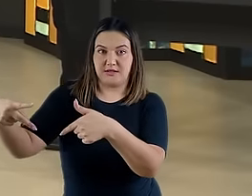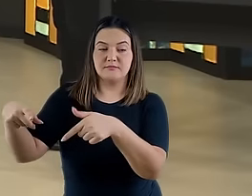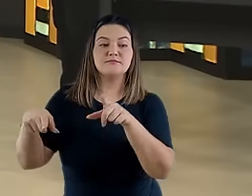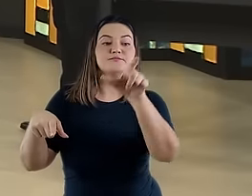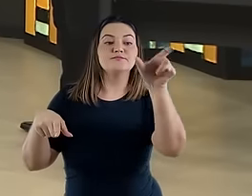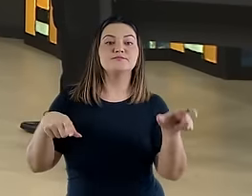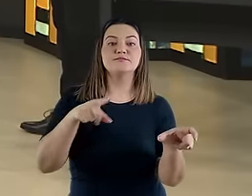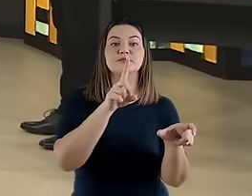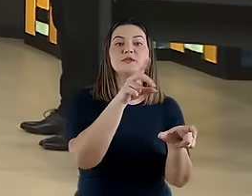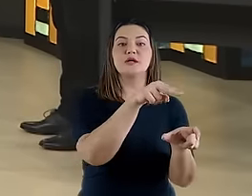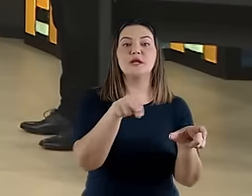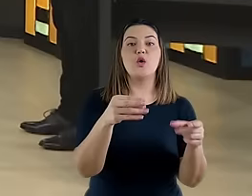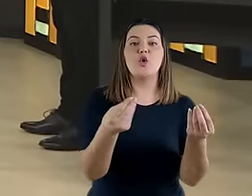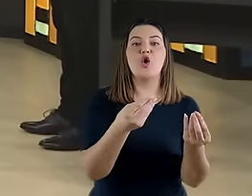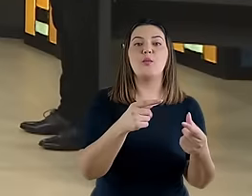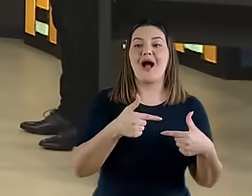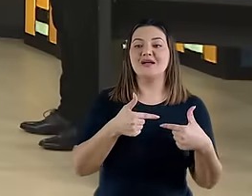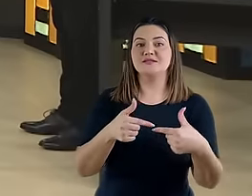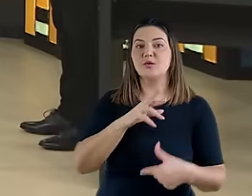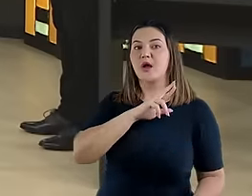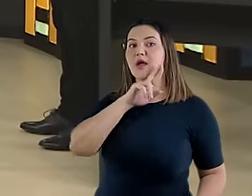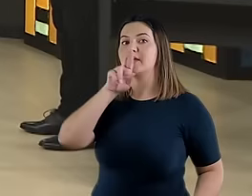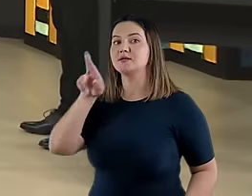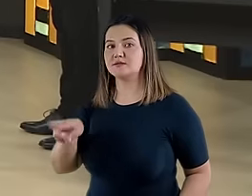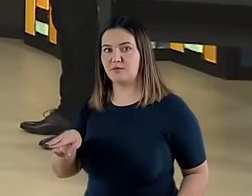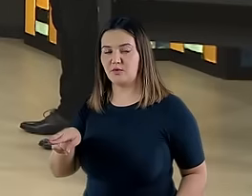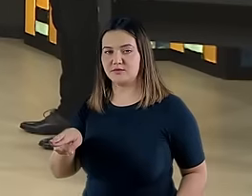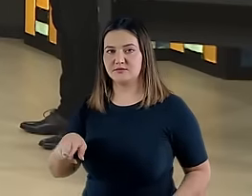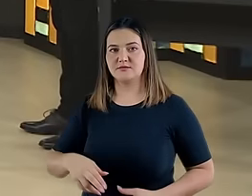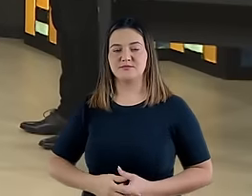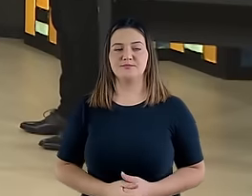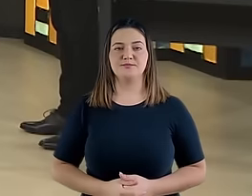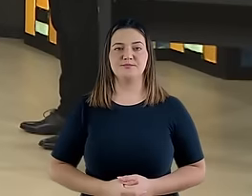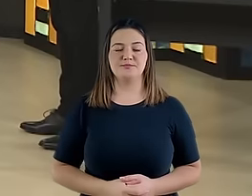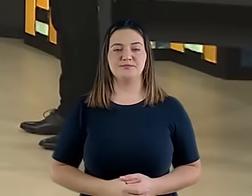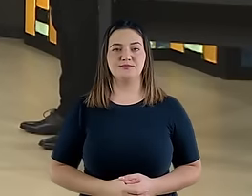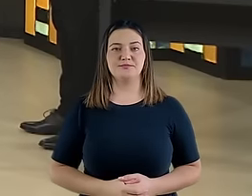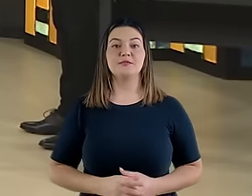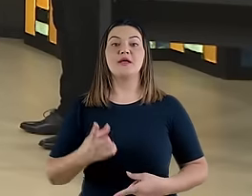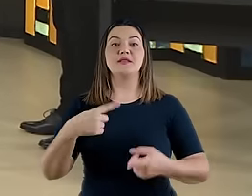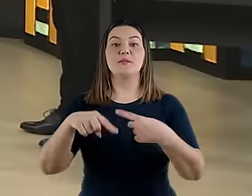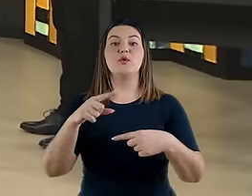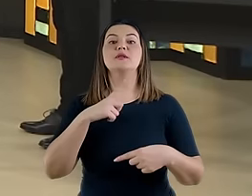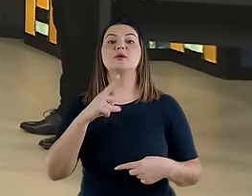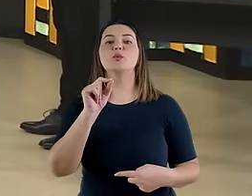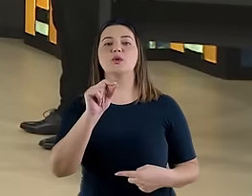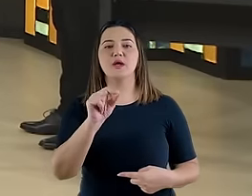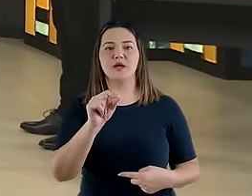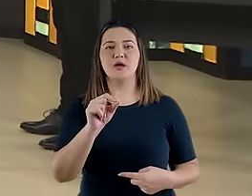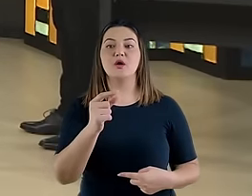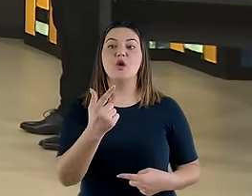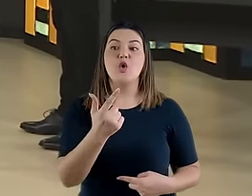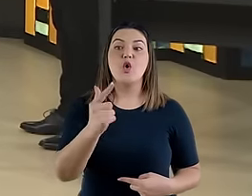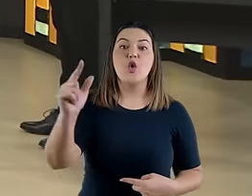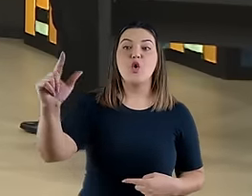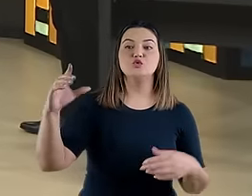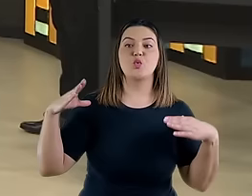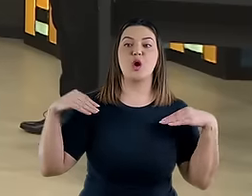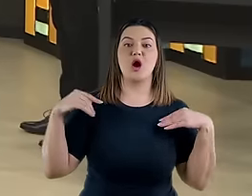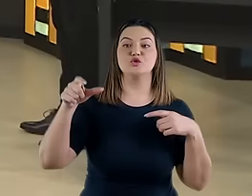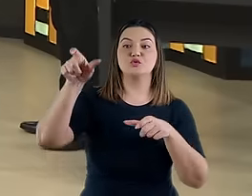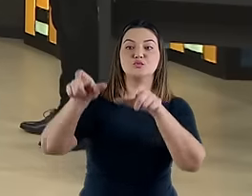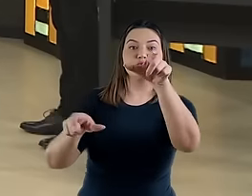A resposta de Daniel, capítulo 10, versos 16 até o verso 17. Aí tem a ação e fala de